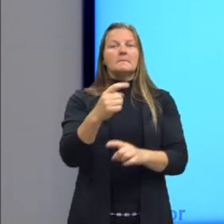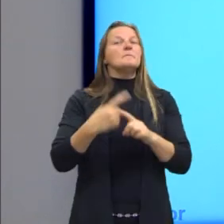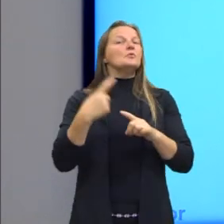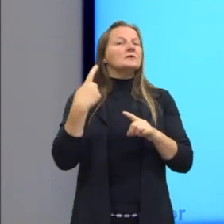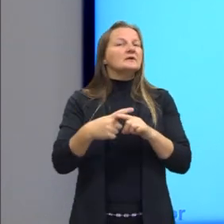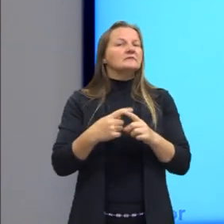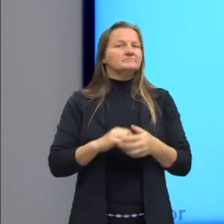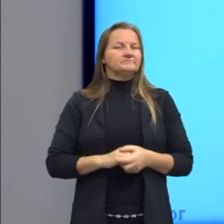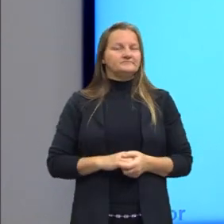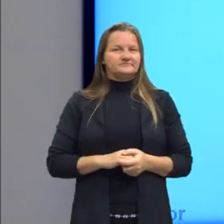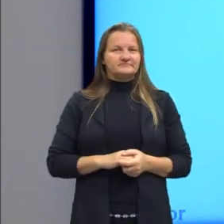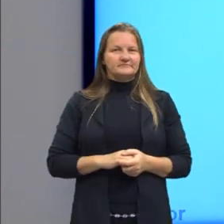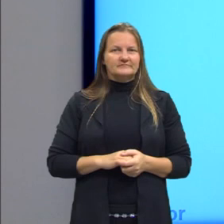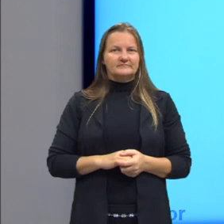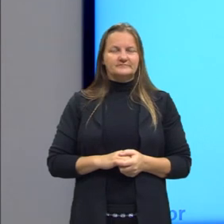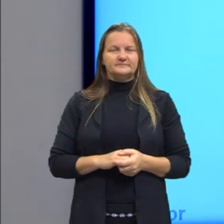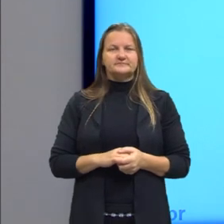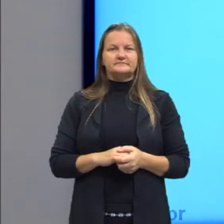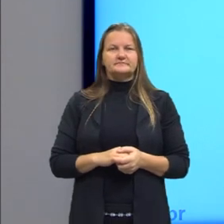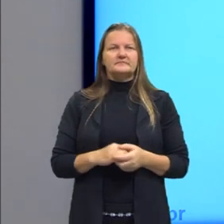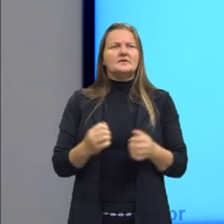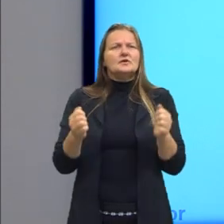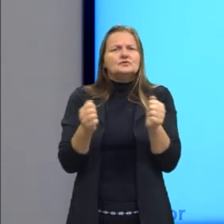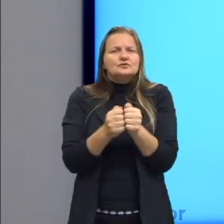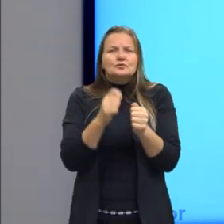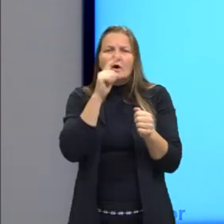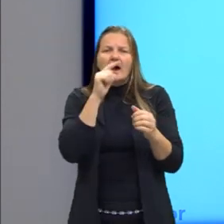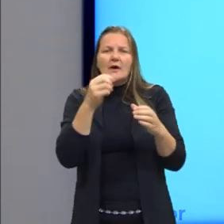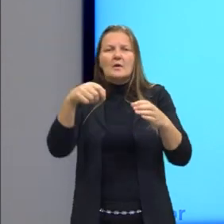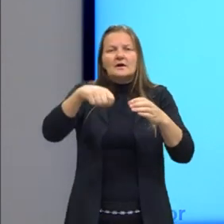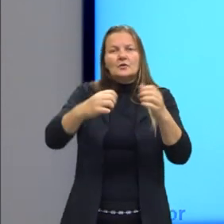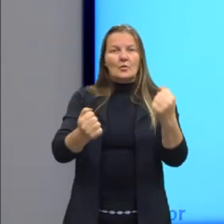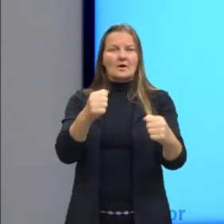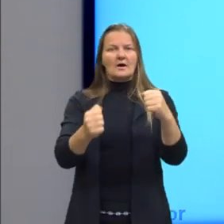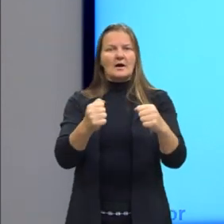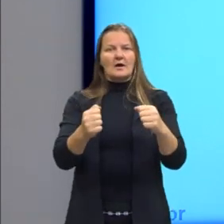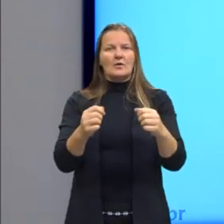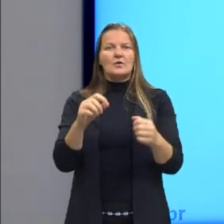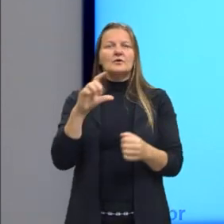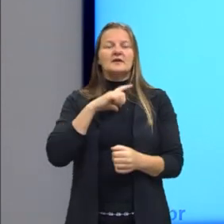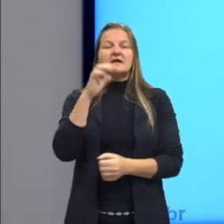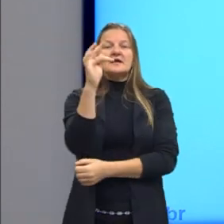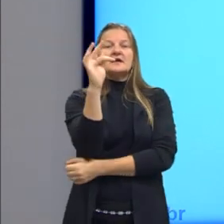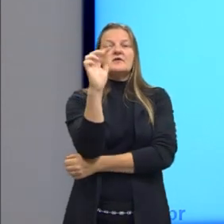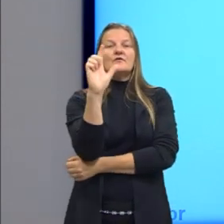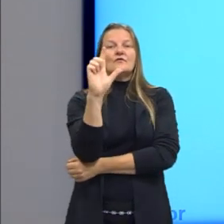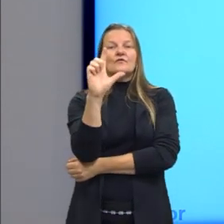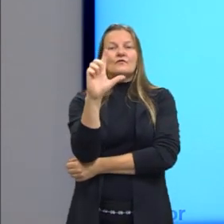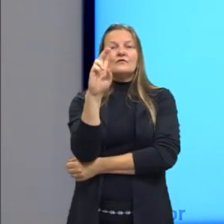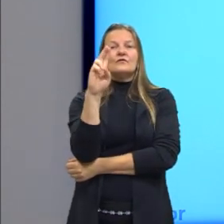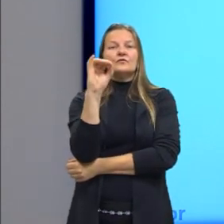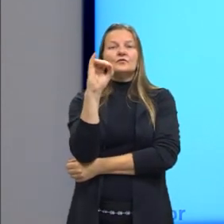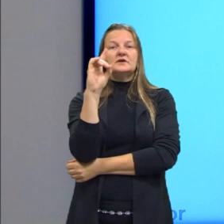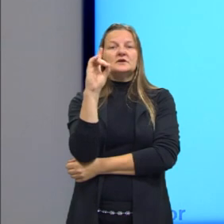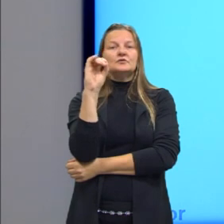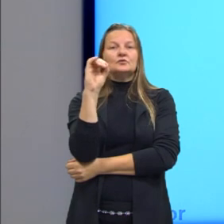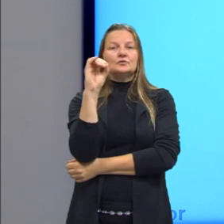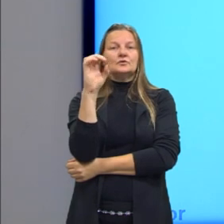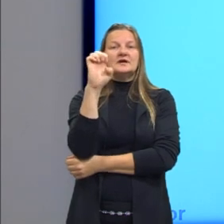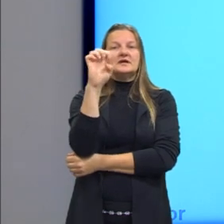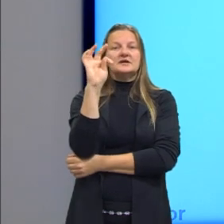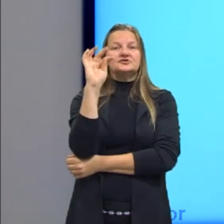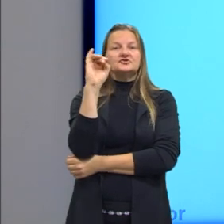junto com a água do radiador, é adicionado um fluido, né? O etileno